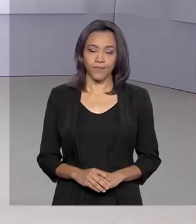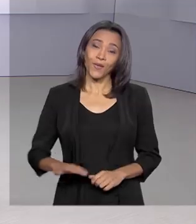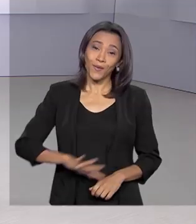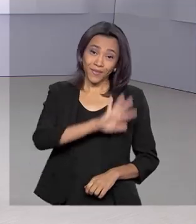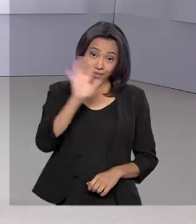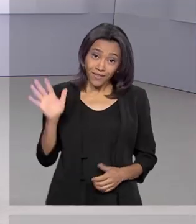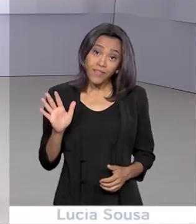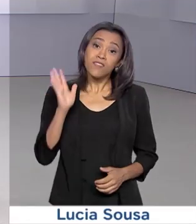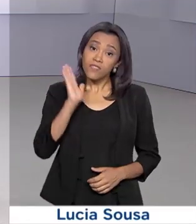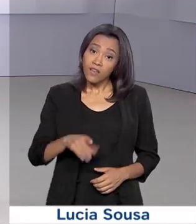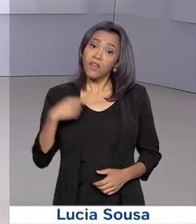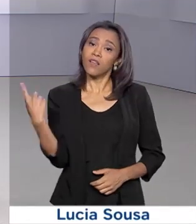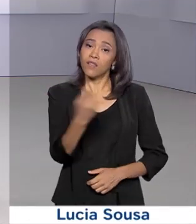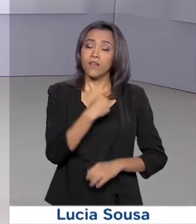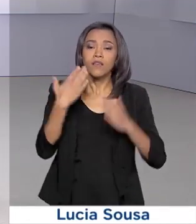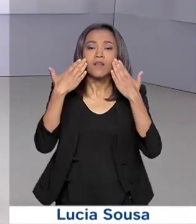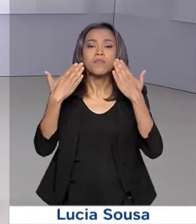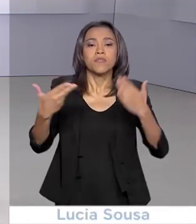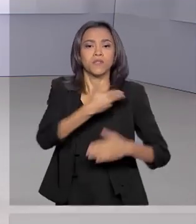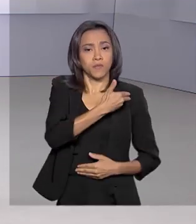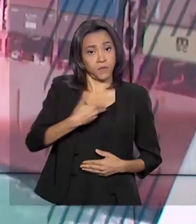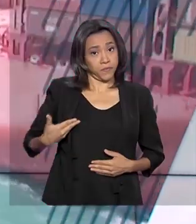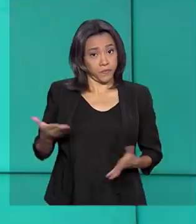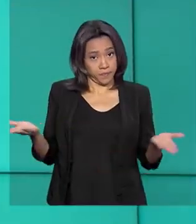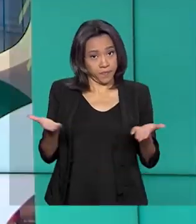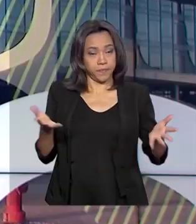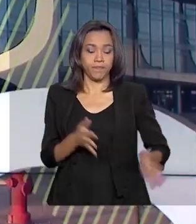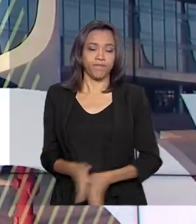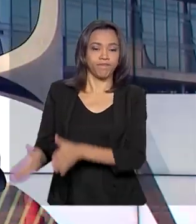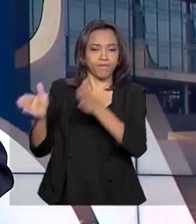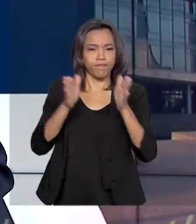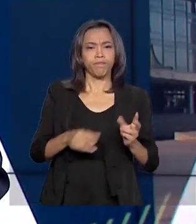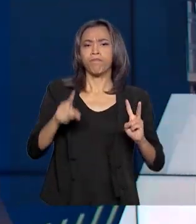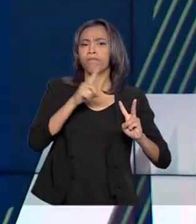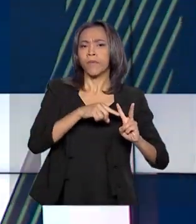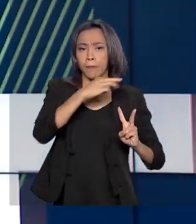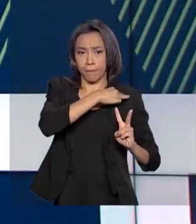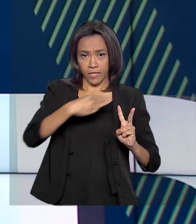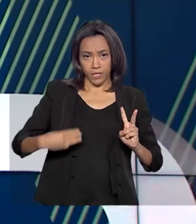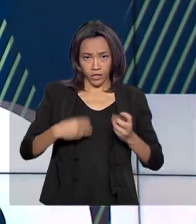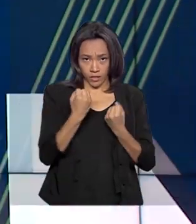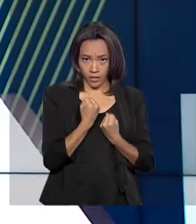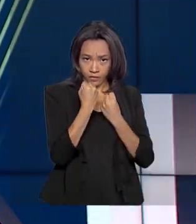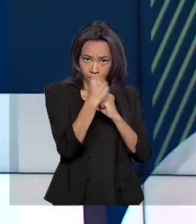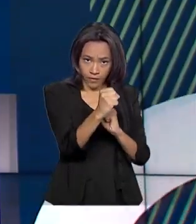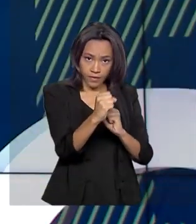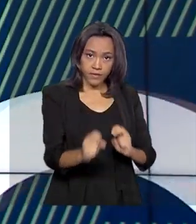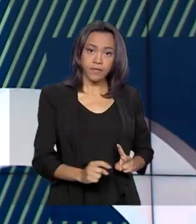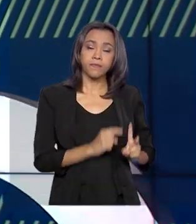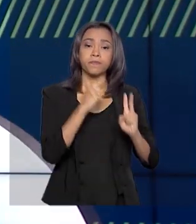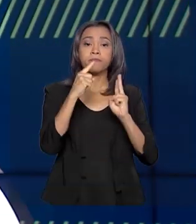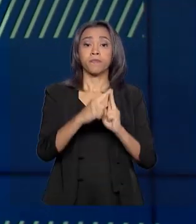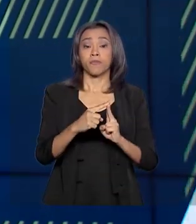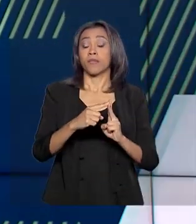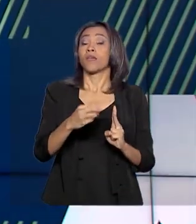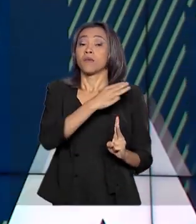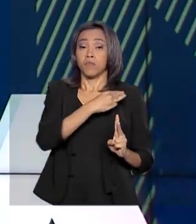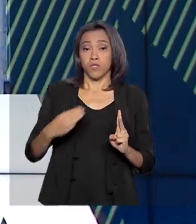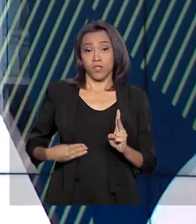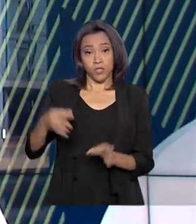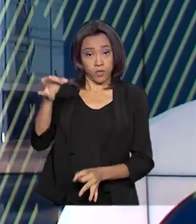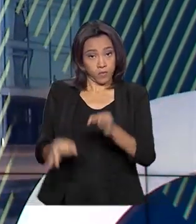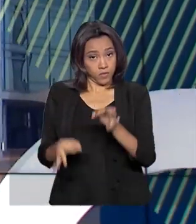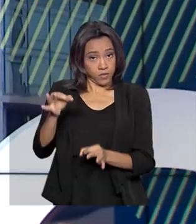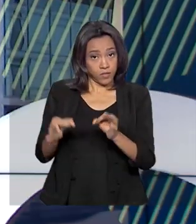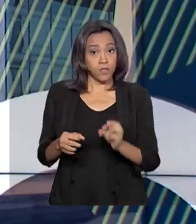Olá, já estamos no ar com o governo agora. Os ministros da Defesa, Fernando Azevedo e Silva, da Justiça, Sérgio